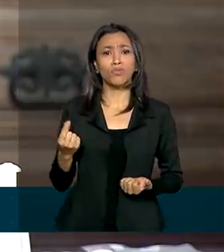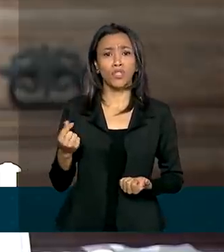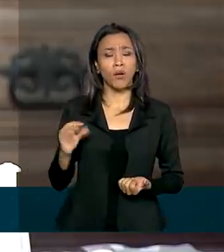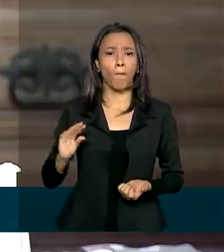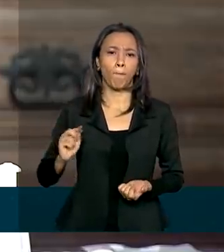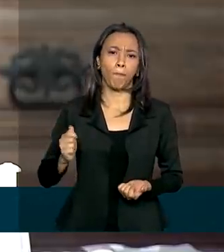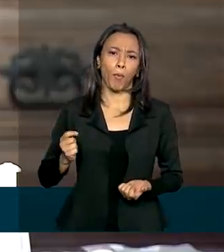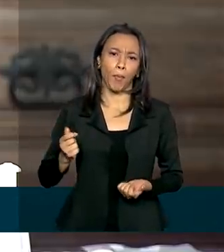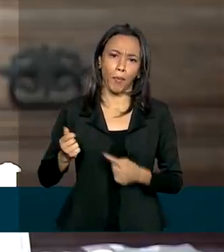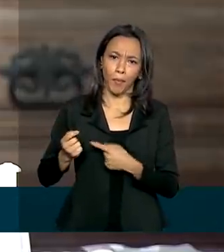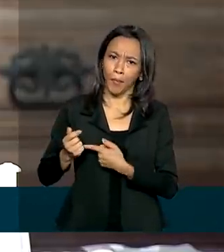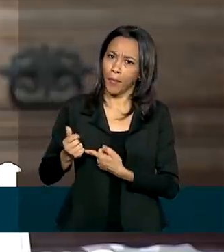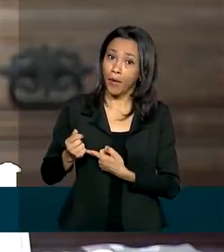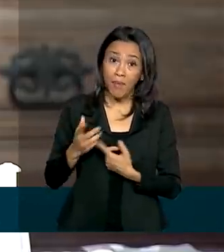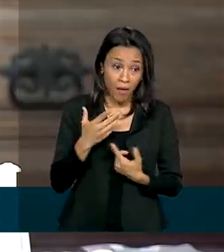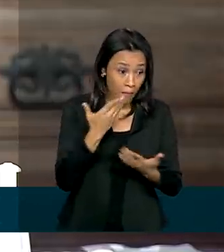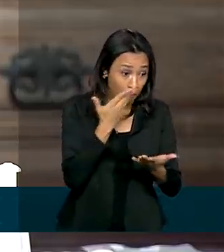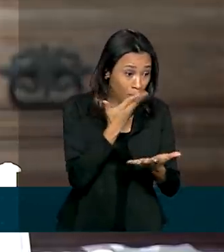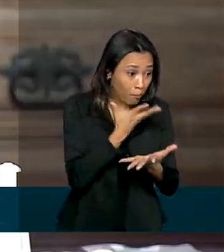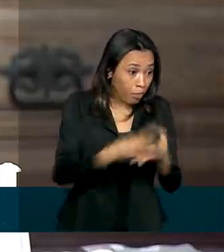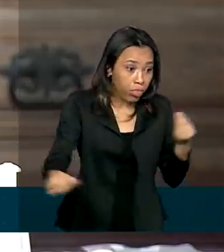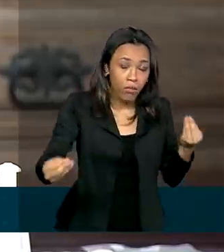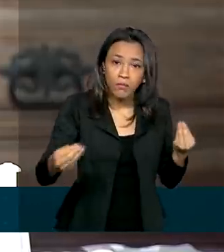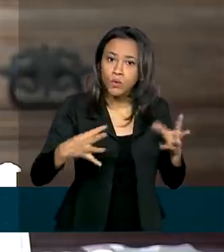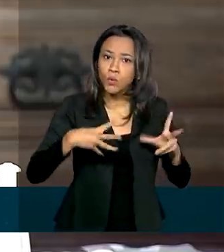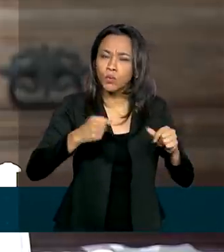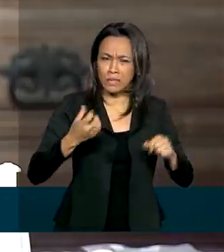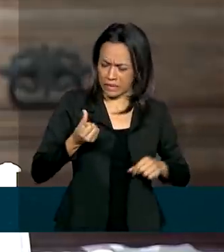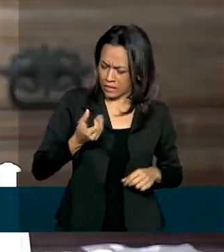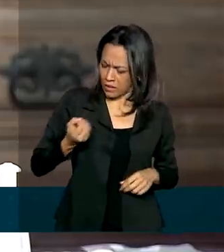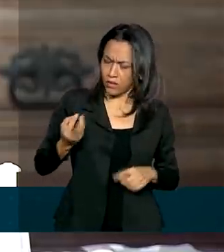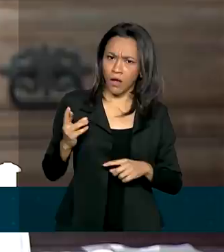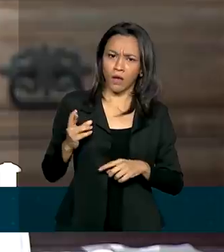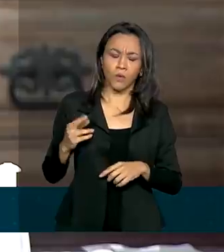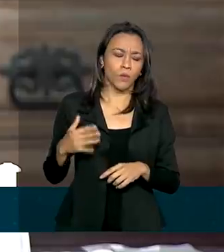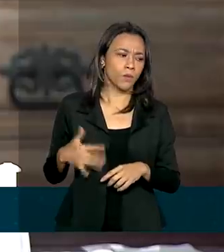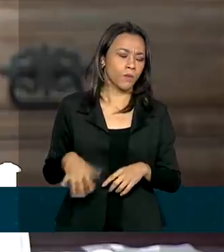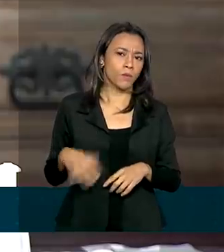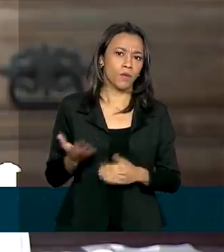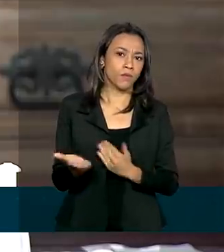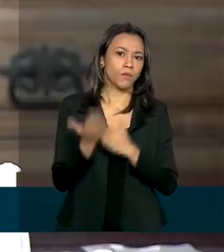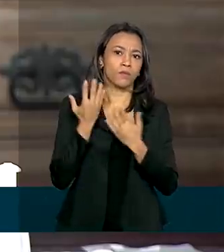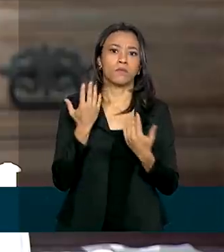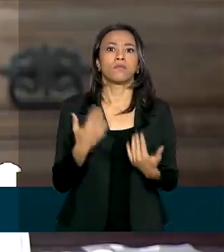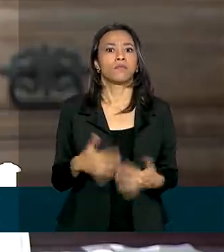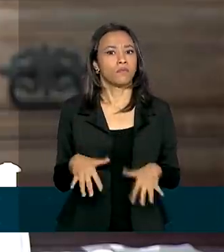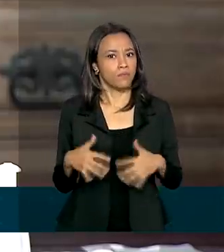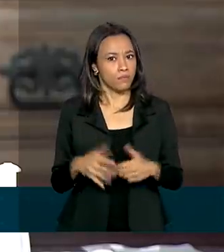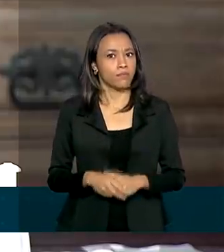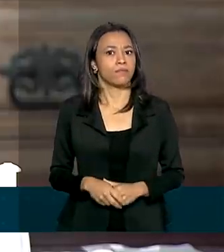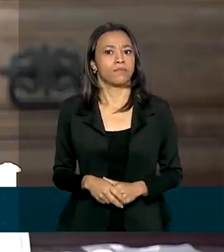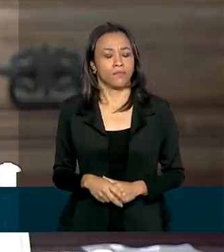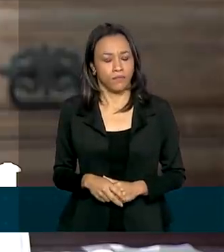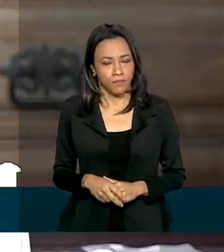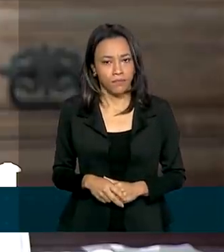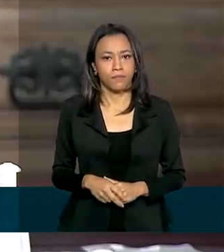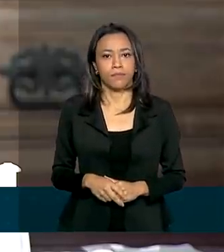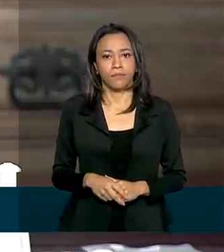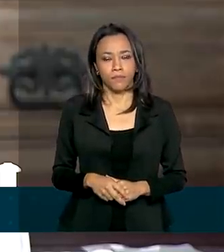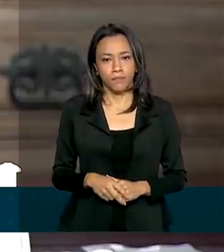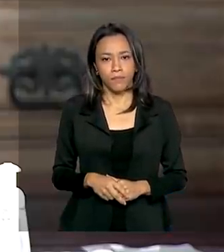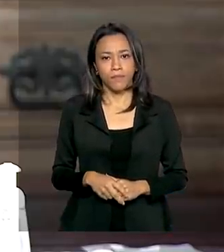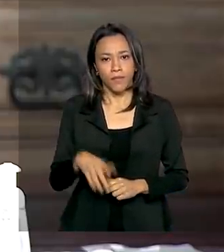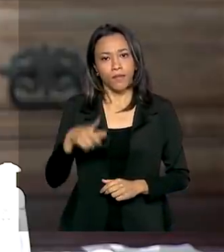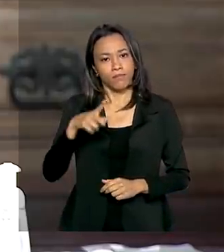mas para quem perdeu tudo, R 600,00, ele sobrevive, ele passa